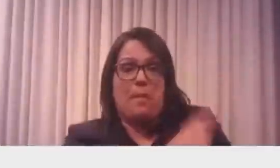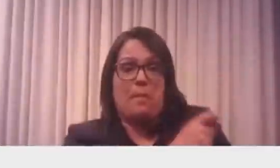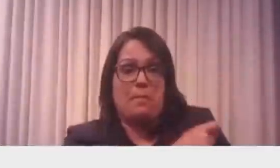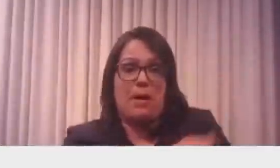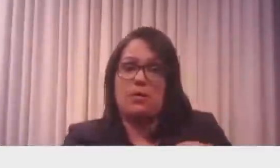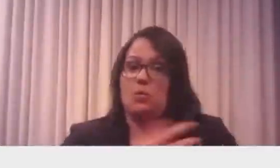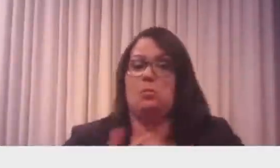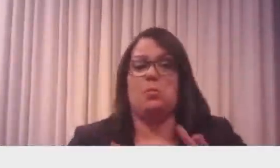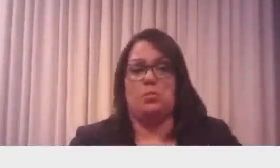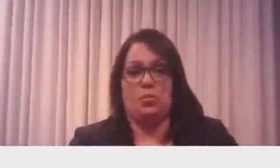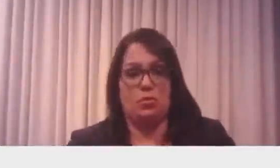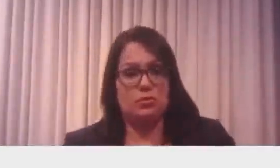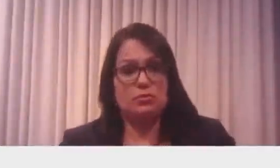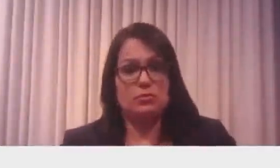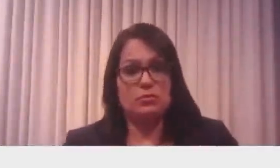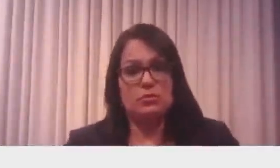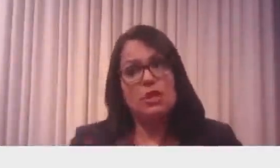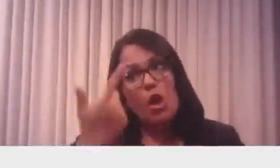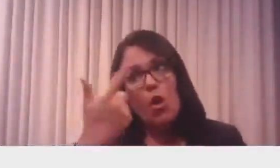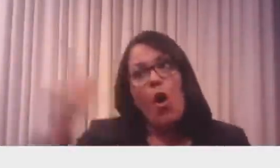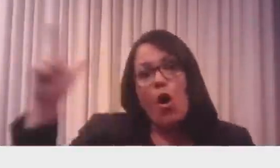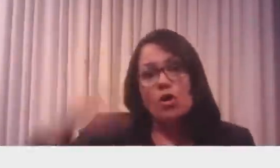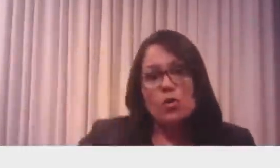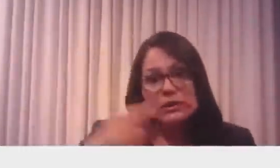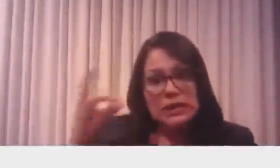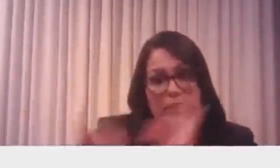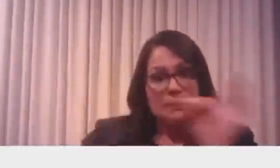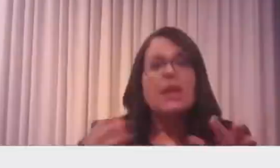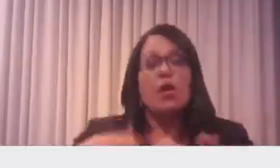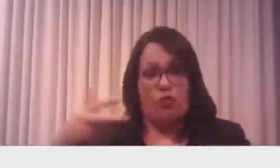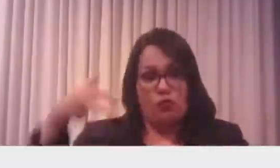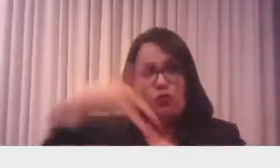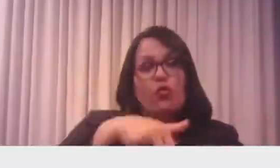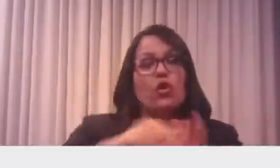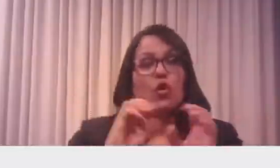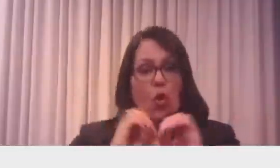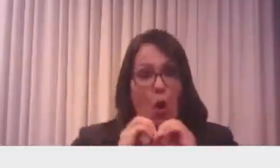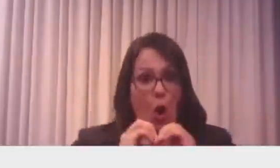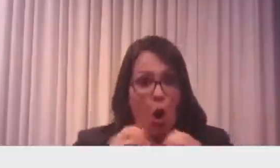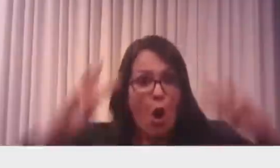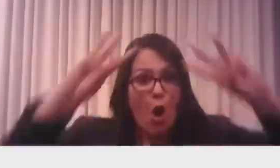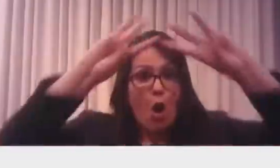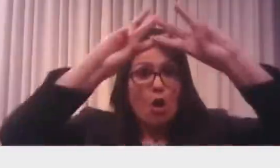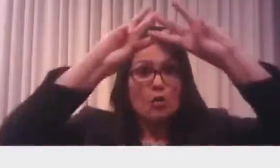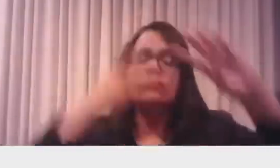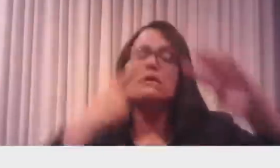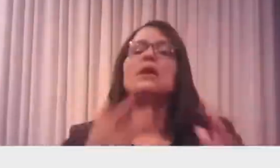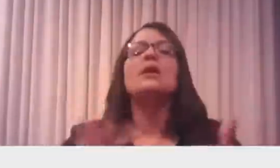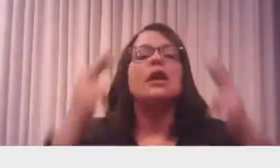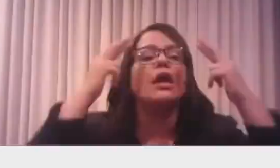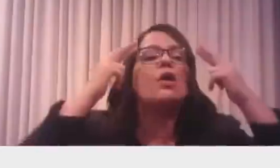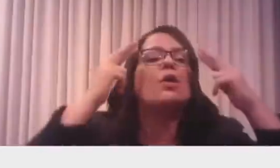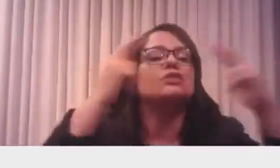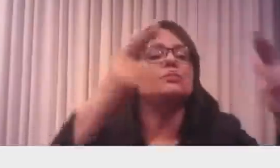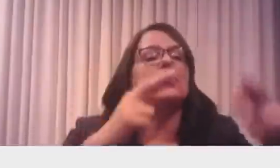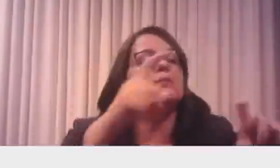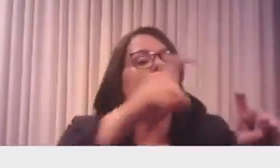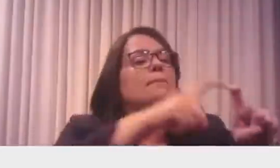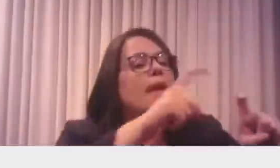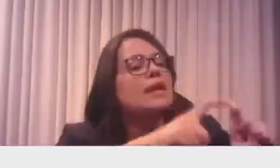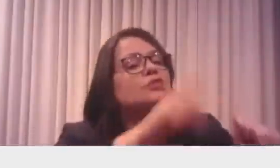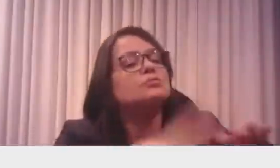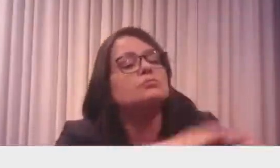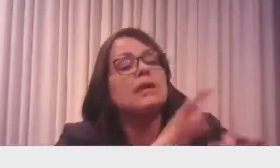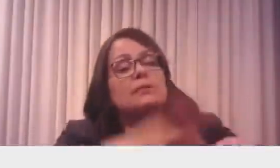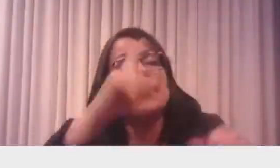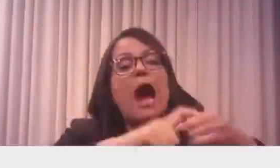Quem acredita em outra forma de tratamento, como falei na ONU, que eu respeito a autonomia do médico, você vai no médico,